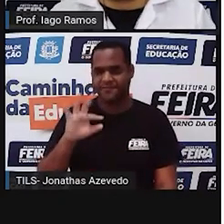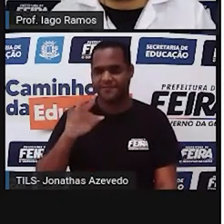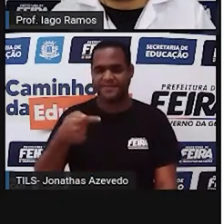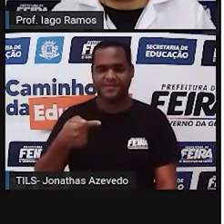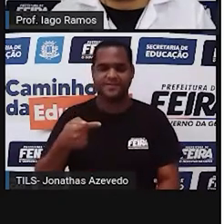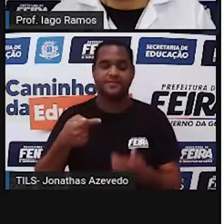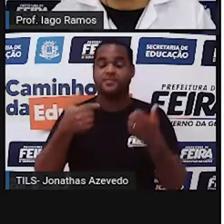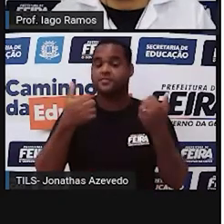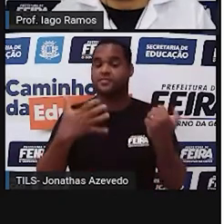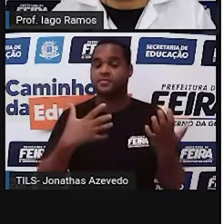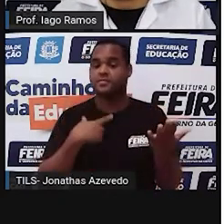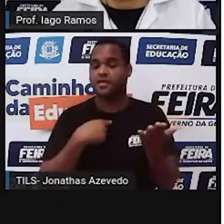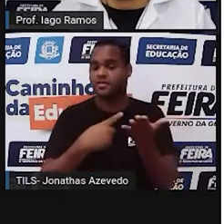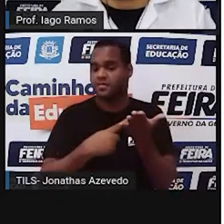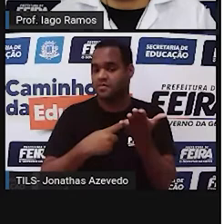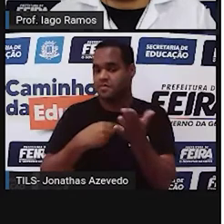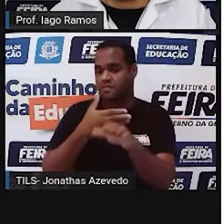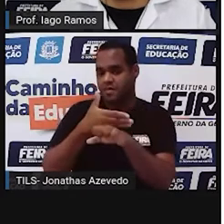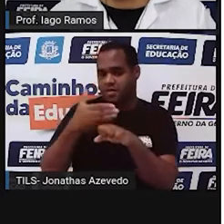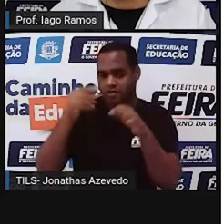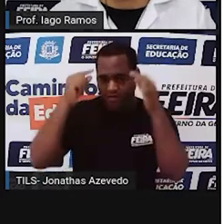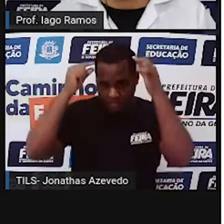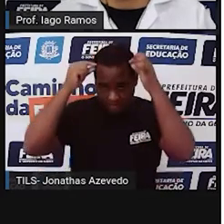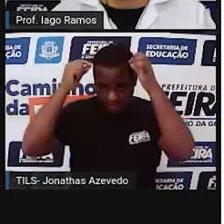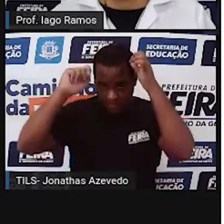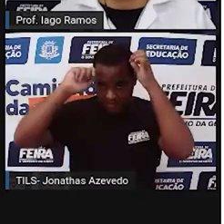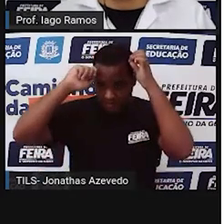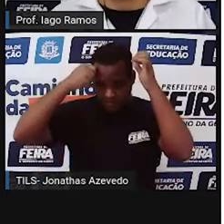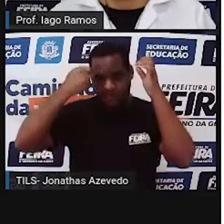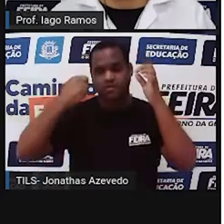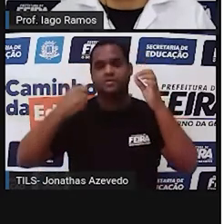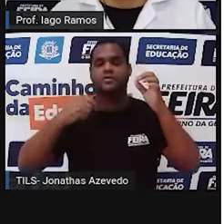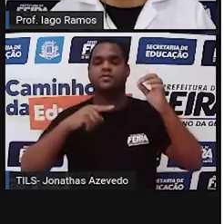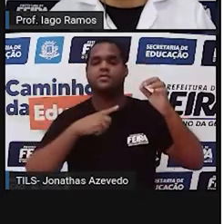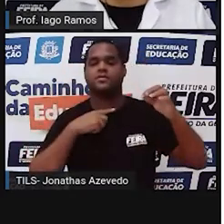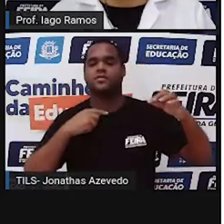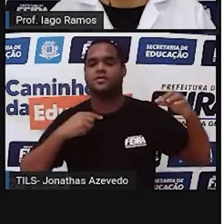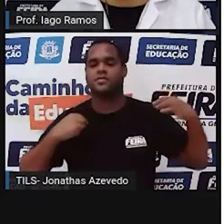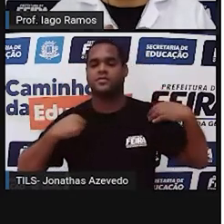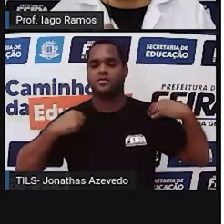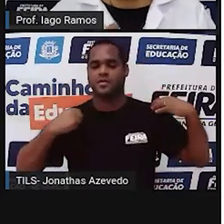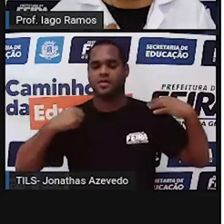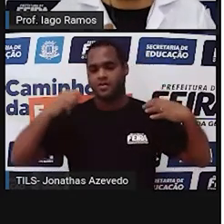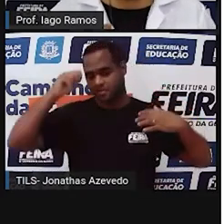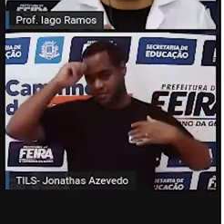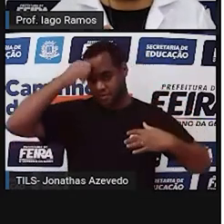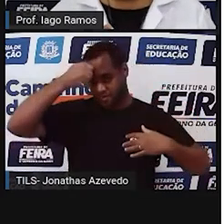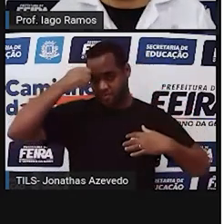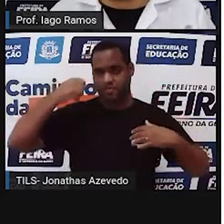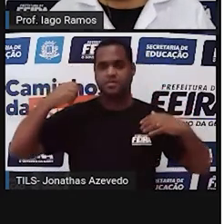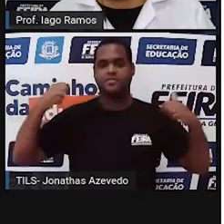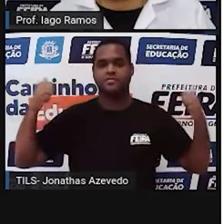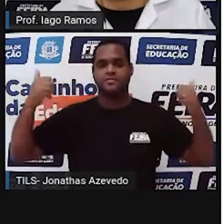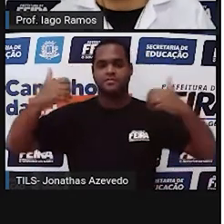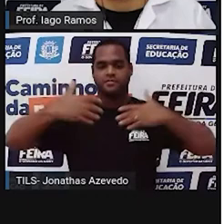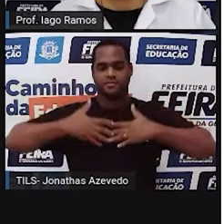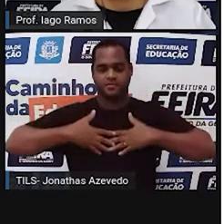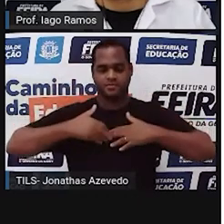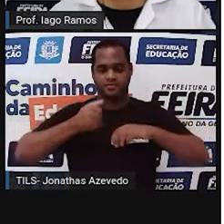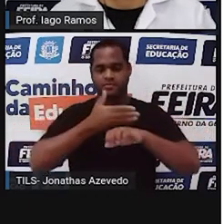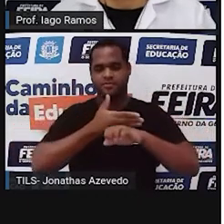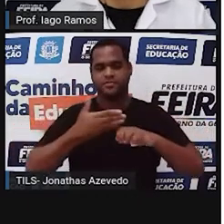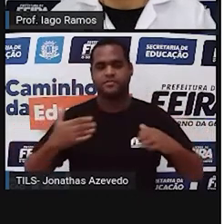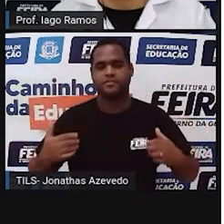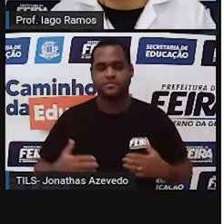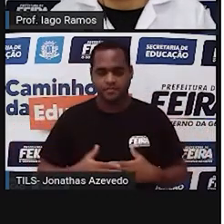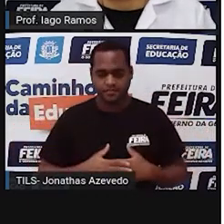tenho pele branca, meu cabelo ele é preto, no momento eu visto uma camisa preta e por cima um jaleco branco,